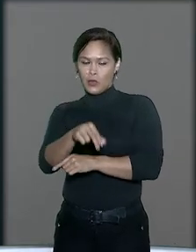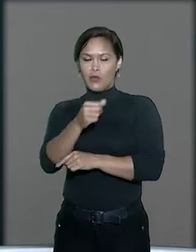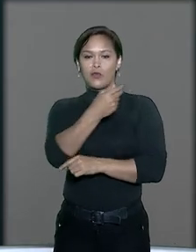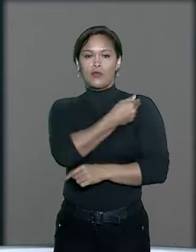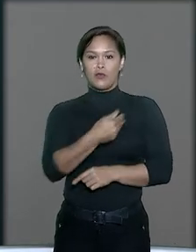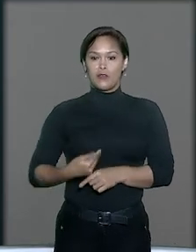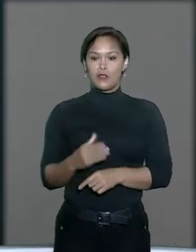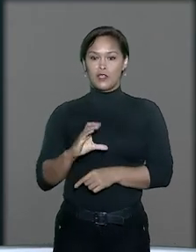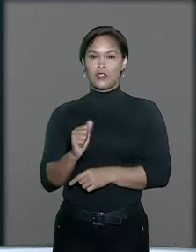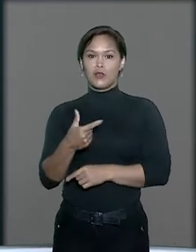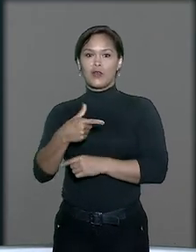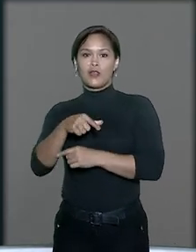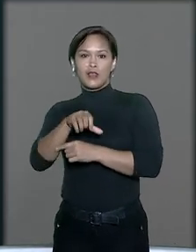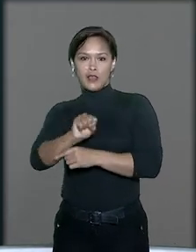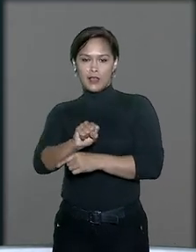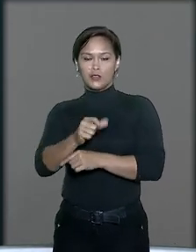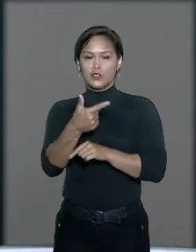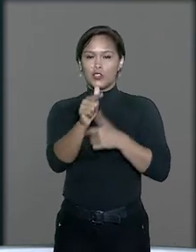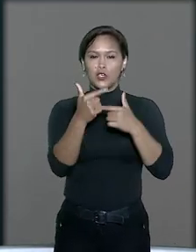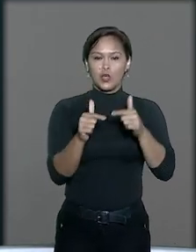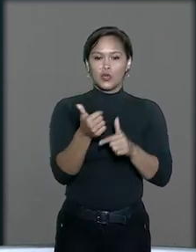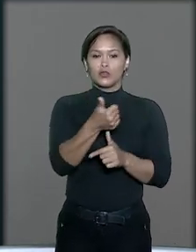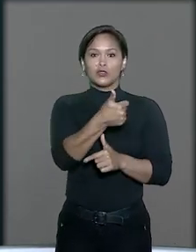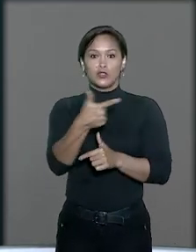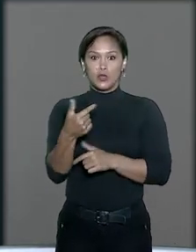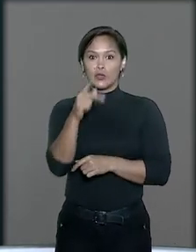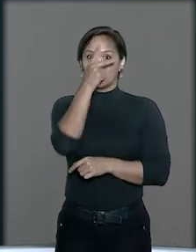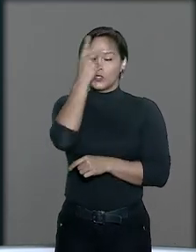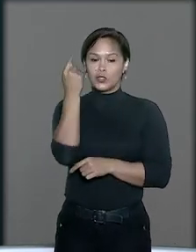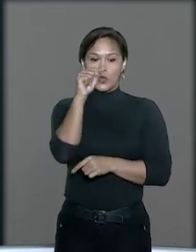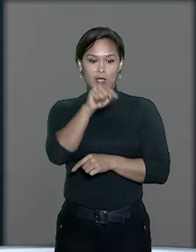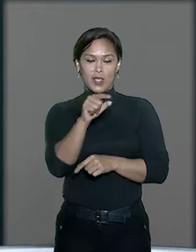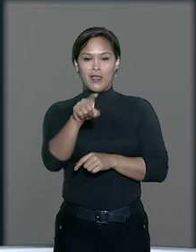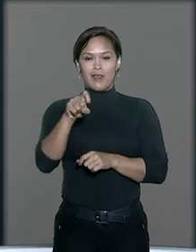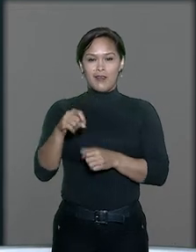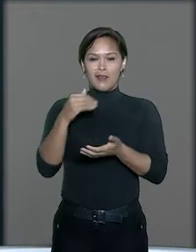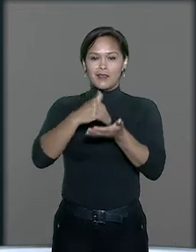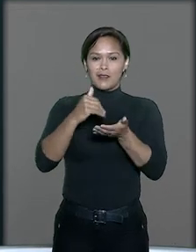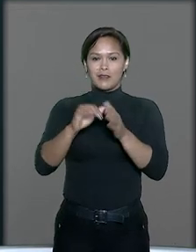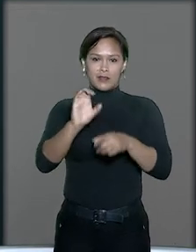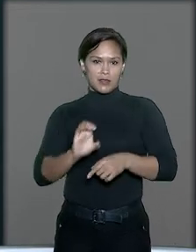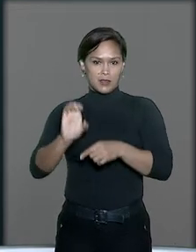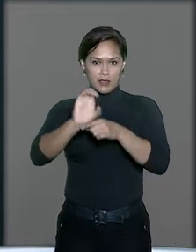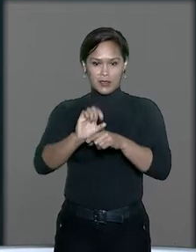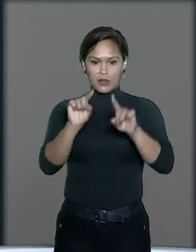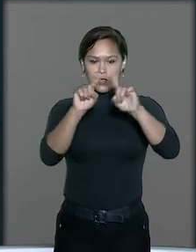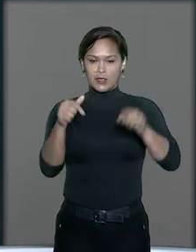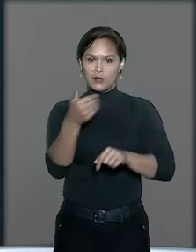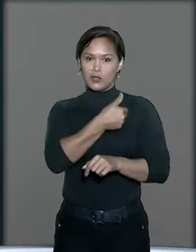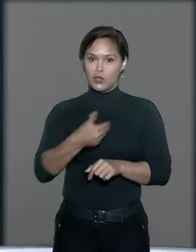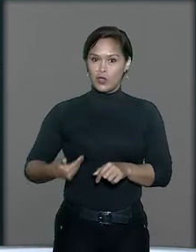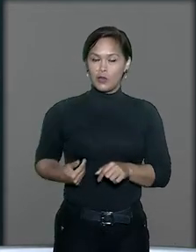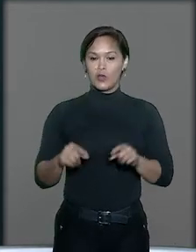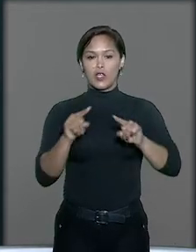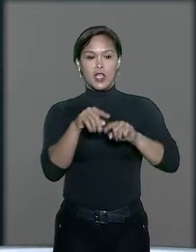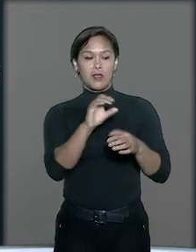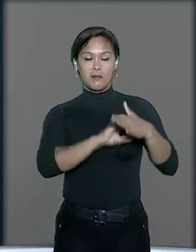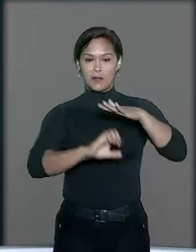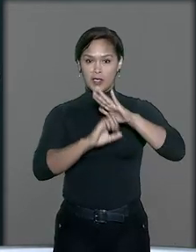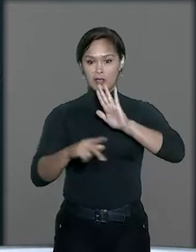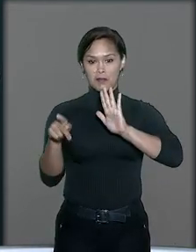Carlos Alberto Filho e outras 12 pessoas, entre elas, ex-secretários estaduais, servidores públicos e empresários.